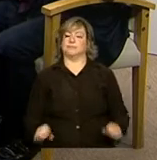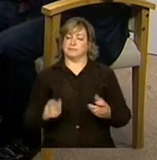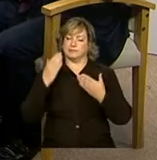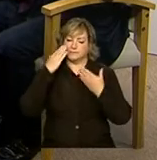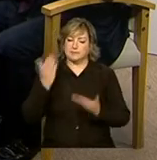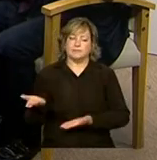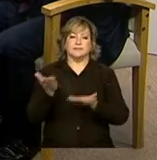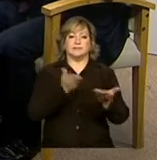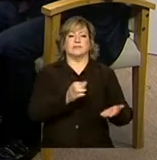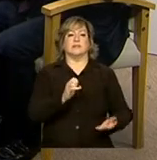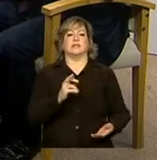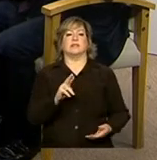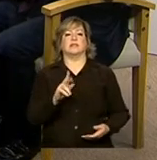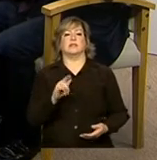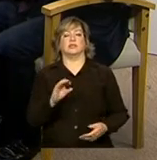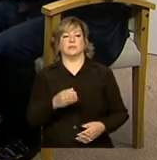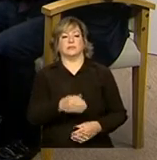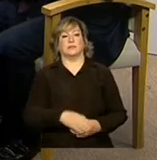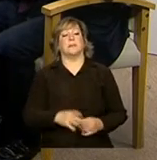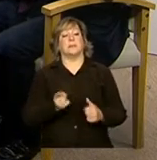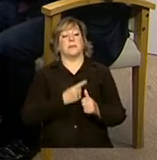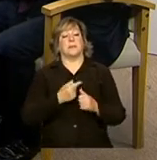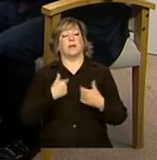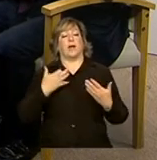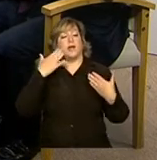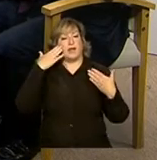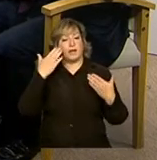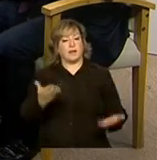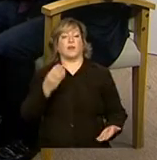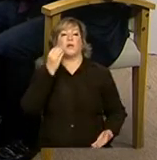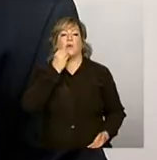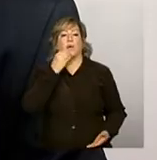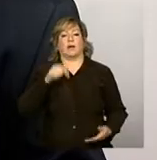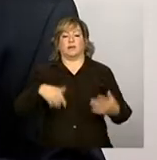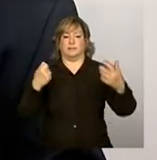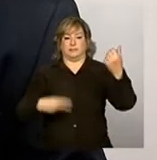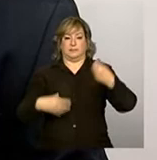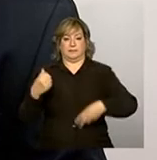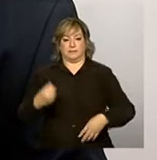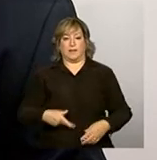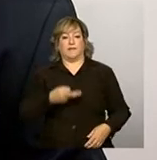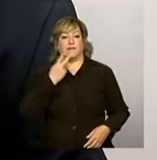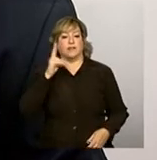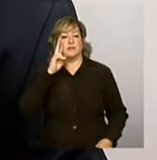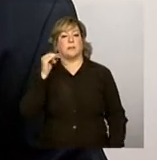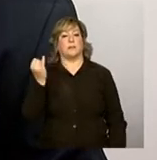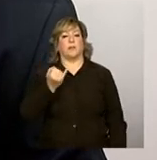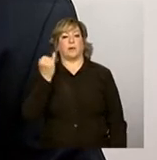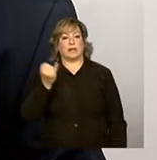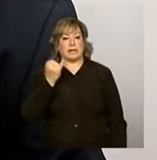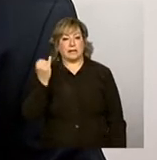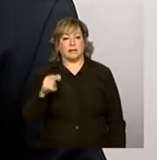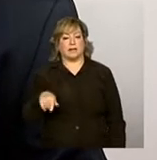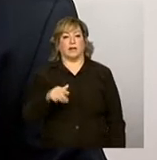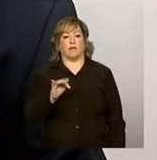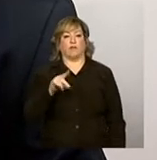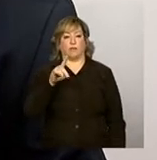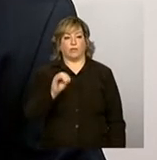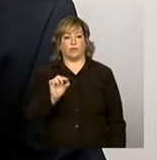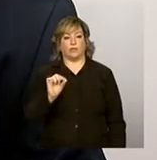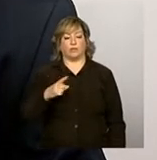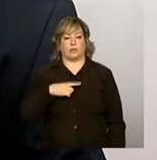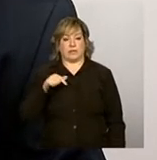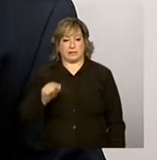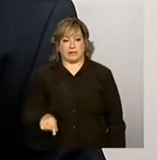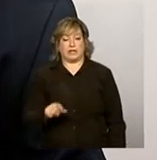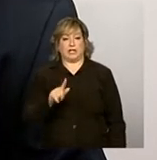Maurício. Primeiro, agradecer a oportunidade e falar da importância que o fundo, que o